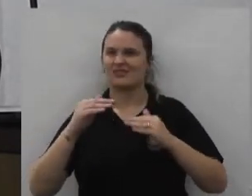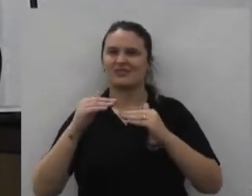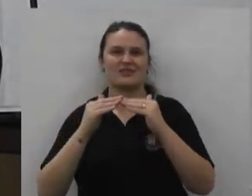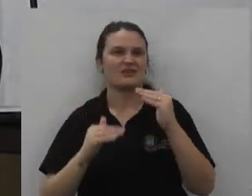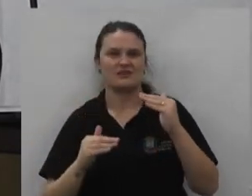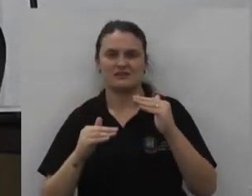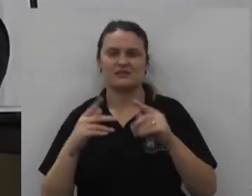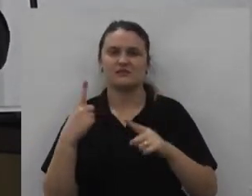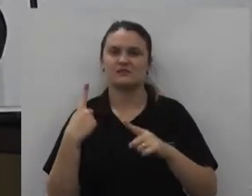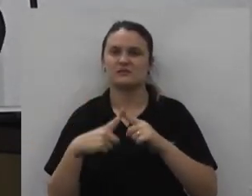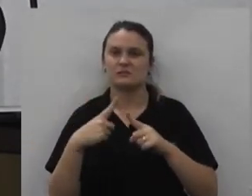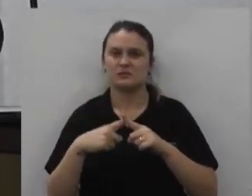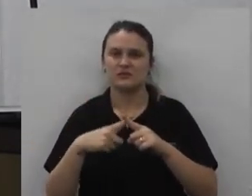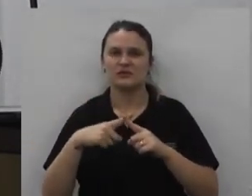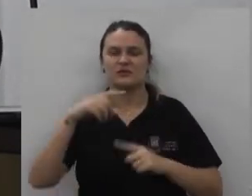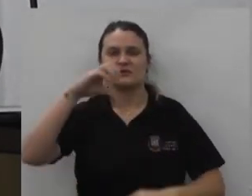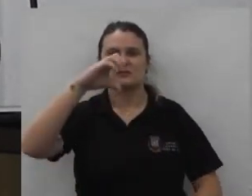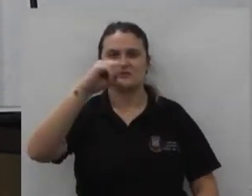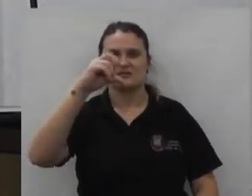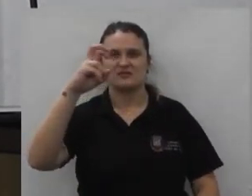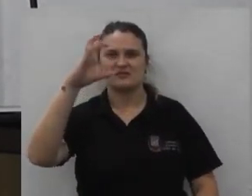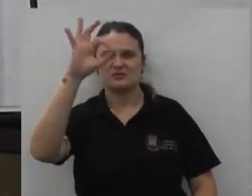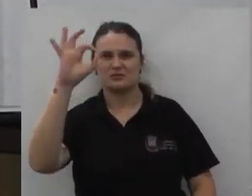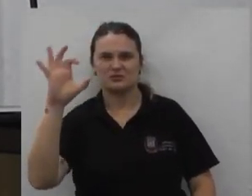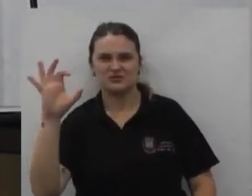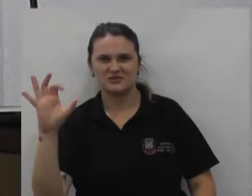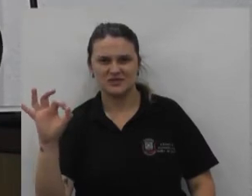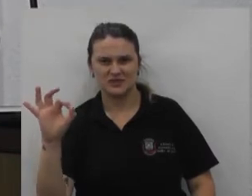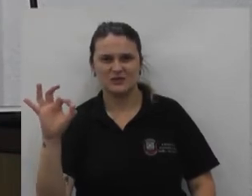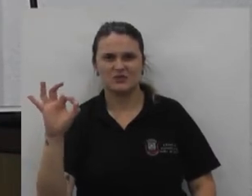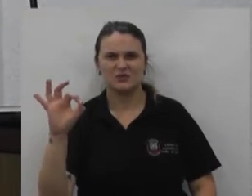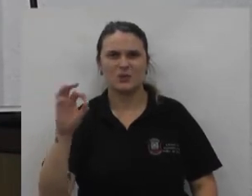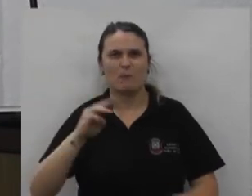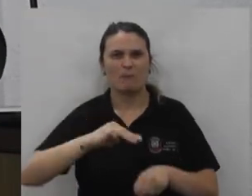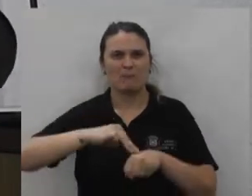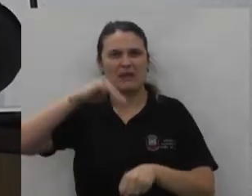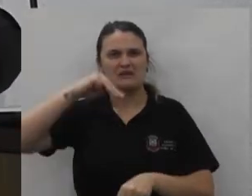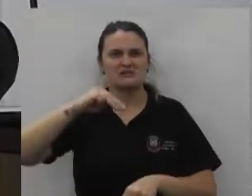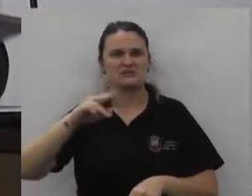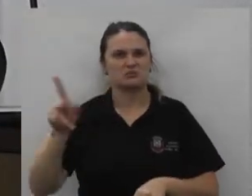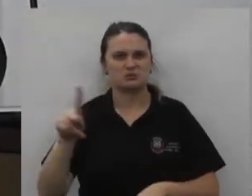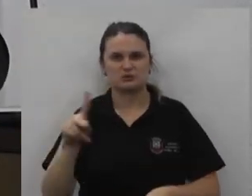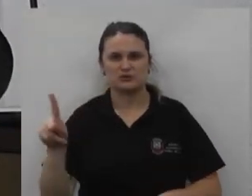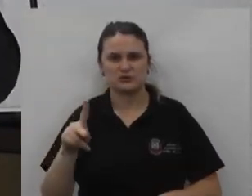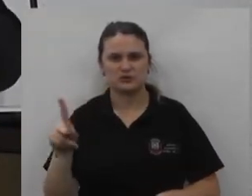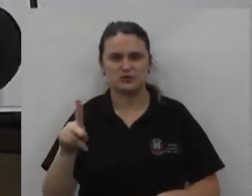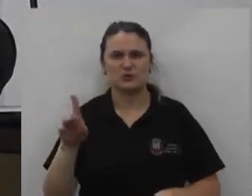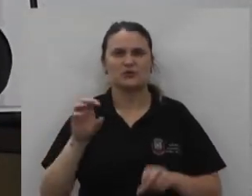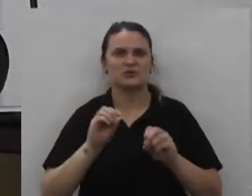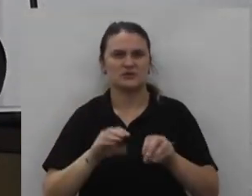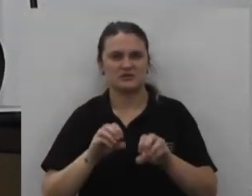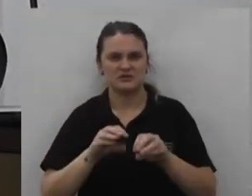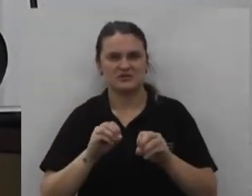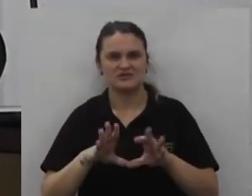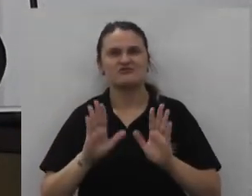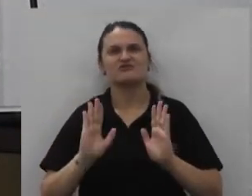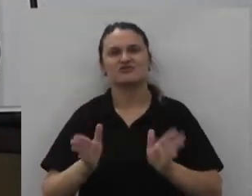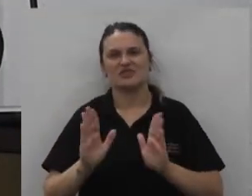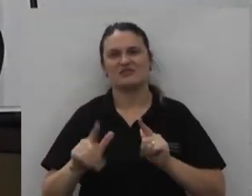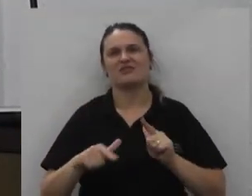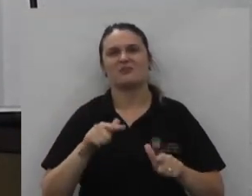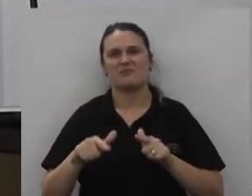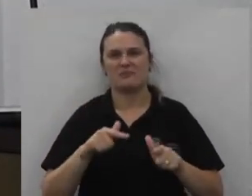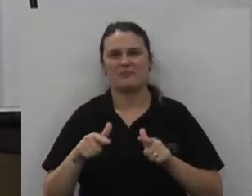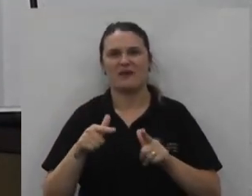porque 95% dos mestres dos professores dos educadores já